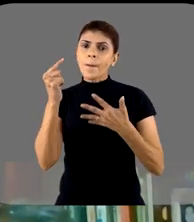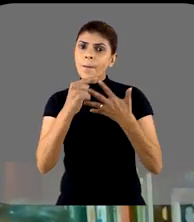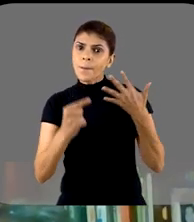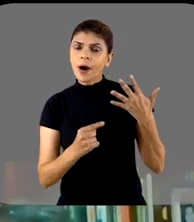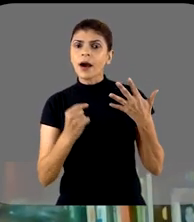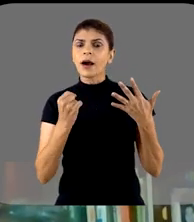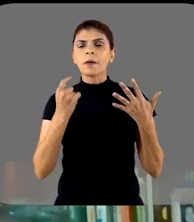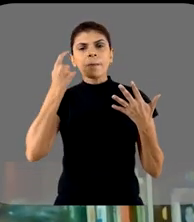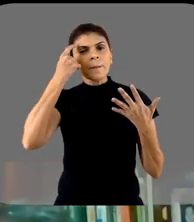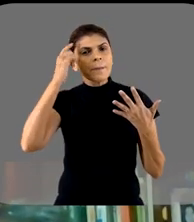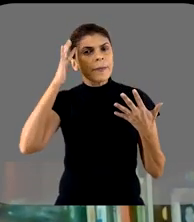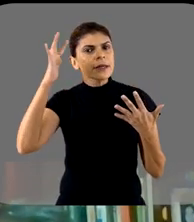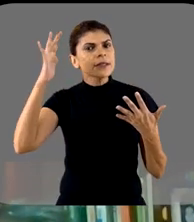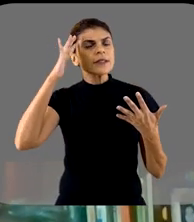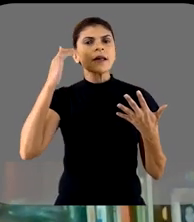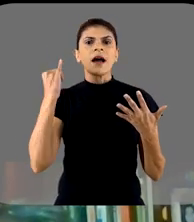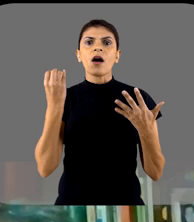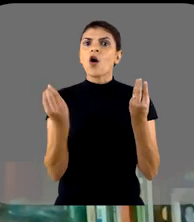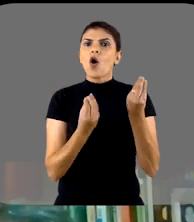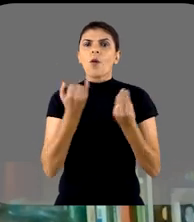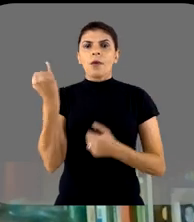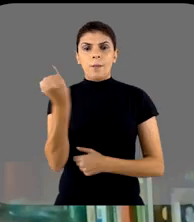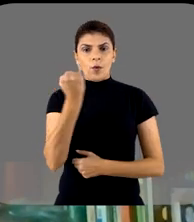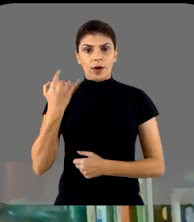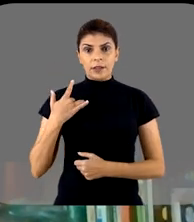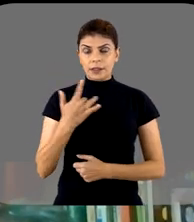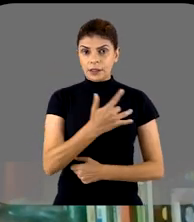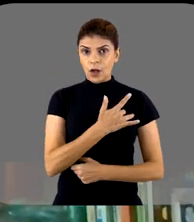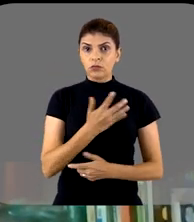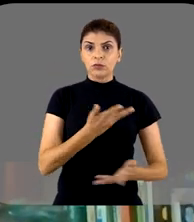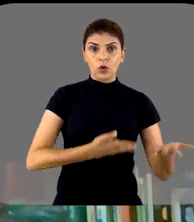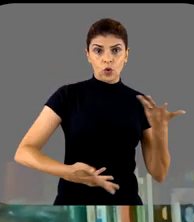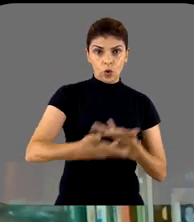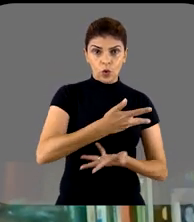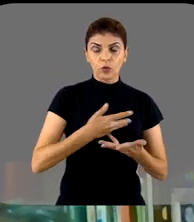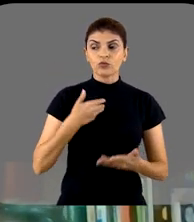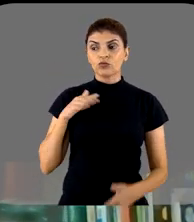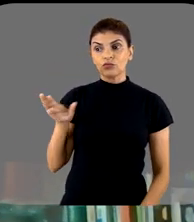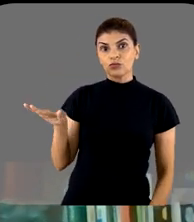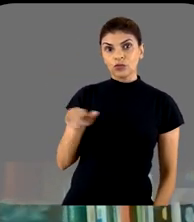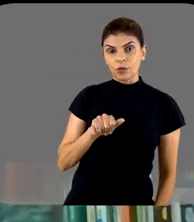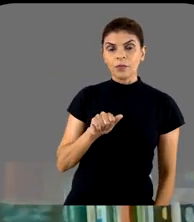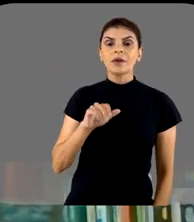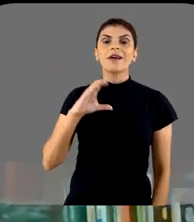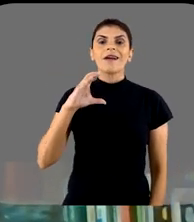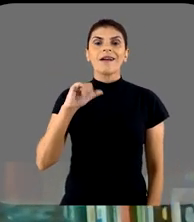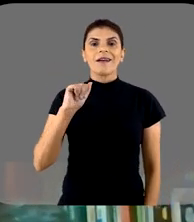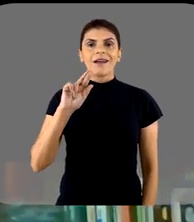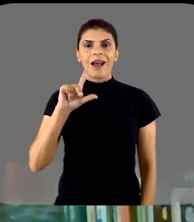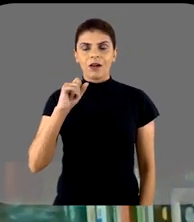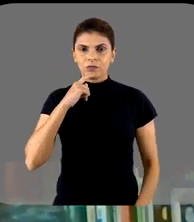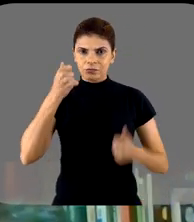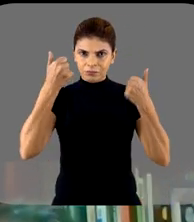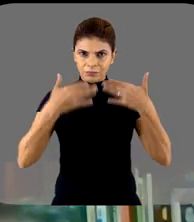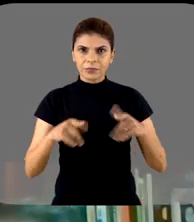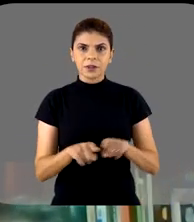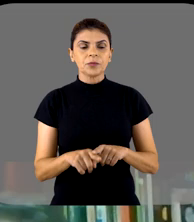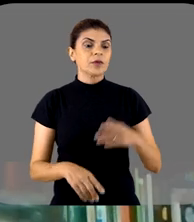questões importantes para pensar o presente da saúde coletiva. Bom, deixar com o Carlos para dar uma fala melhor.